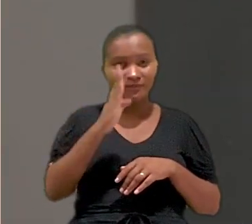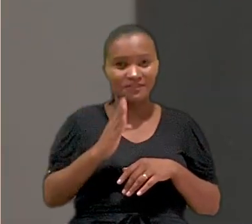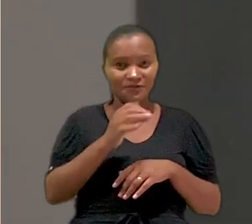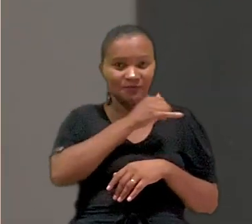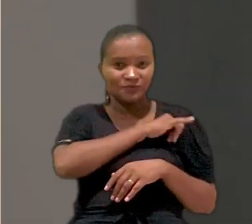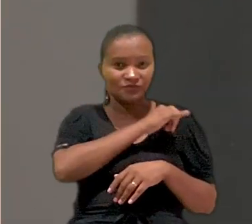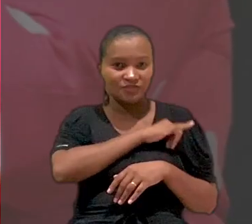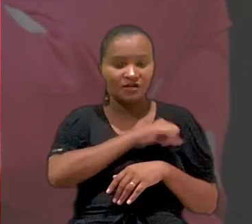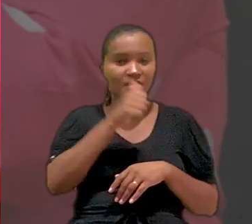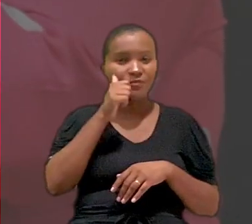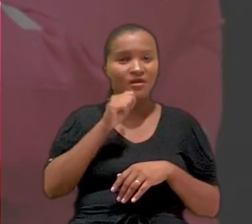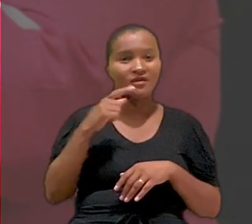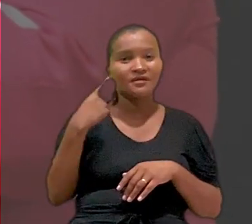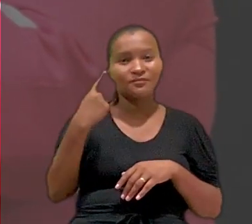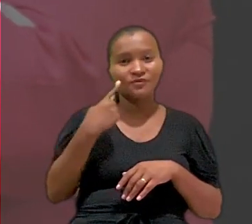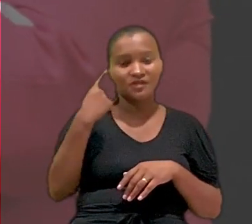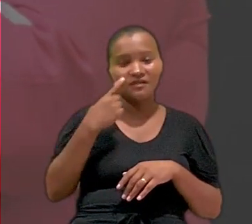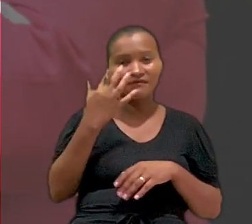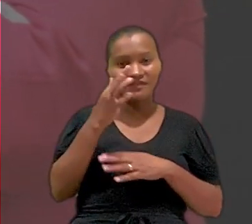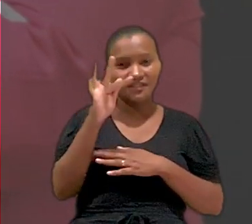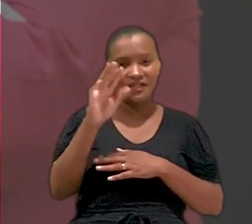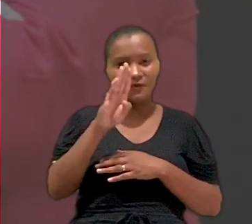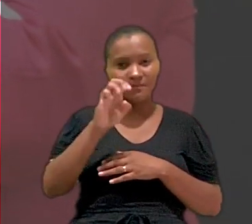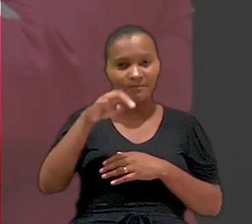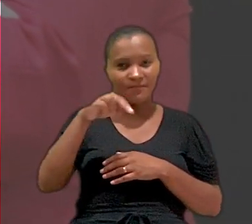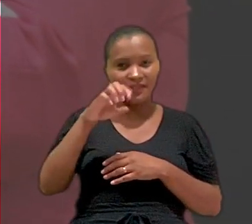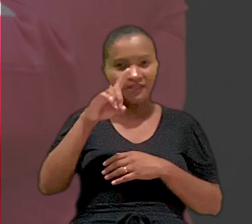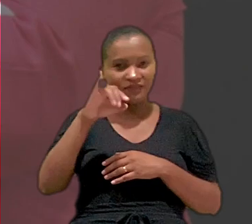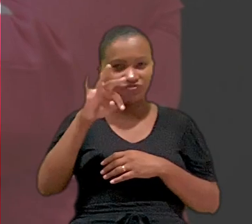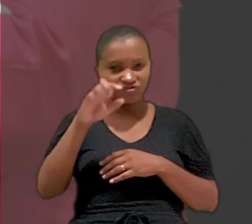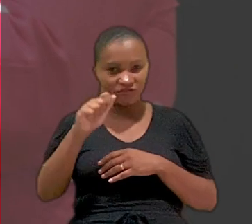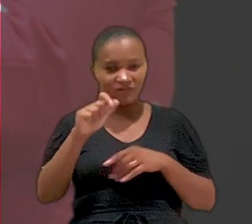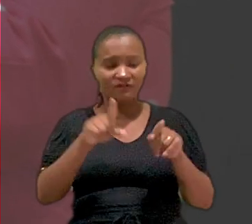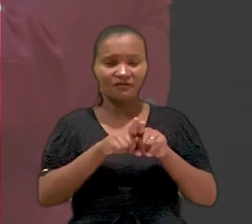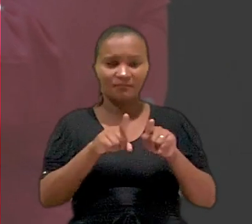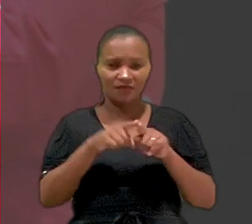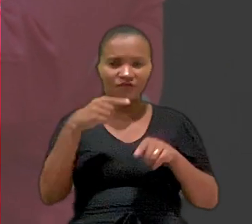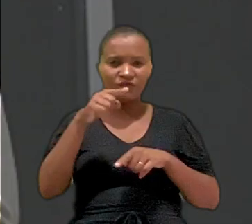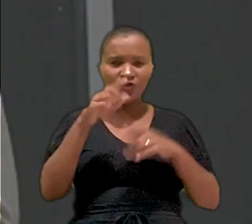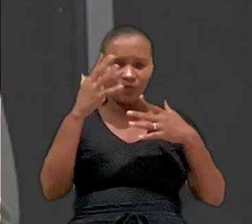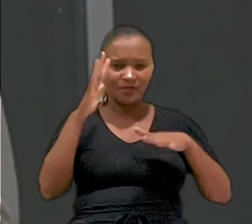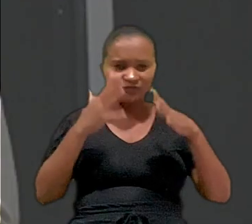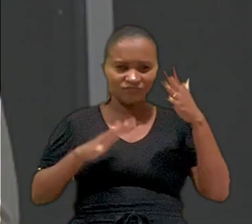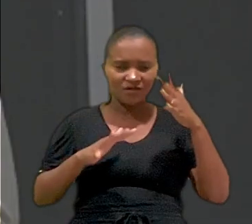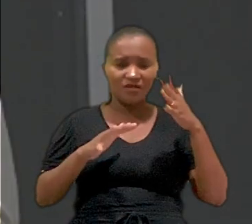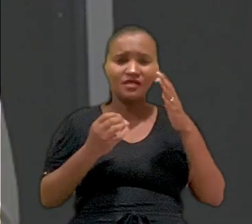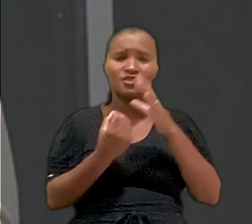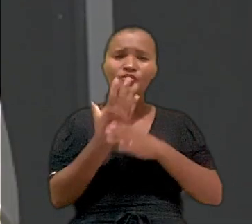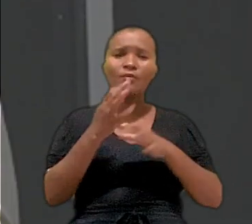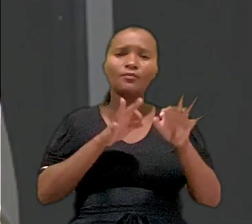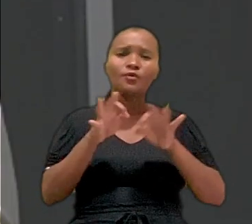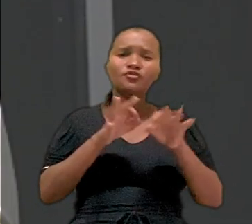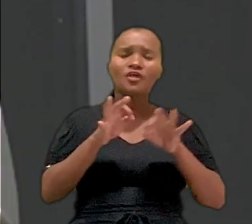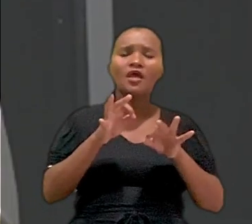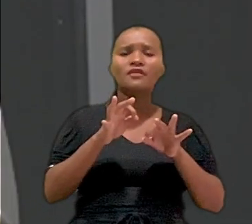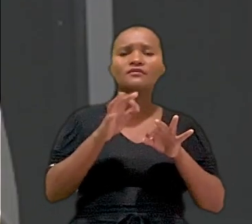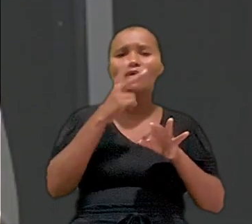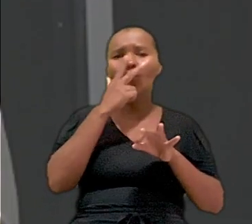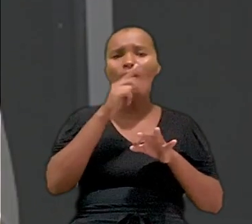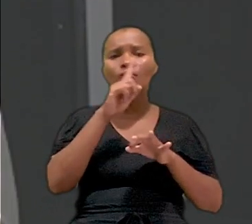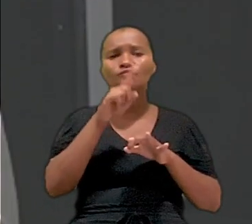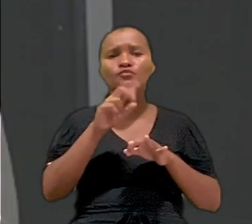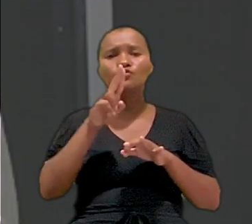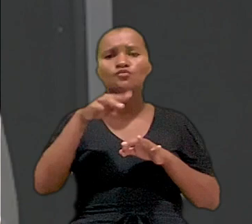pelo Rio de Janeiro, a deputada federal Benedita da Silva também foi homenageada. Ela é autora de projetos como que